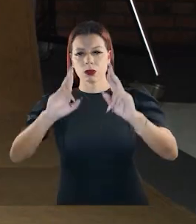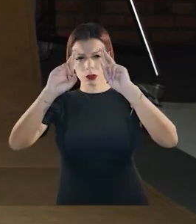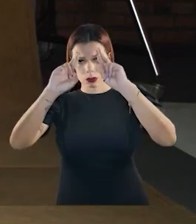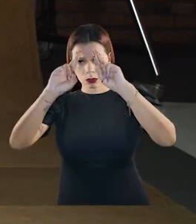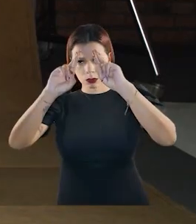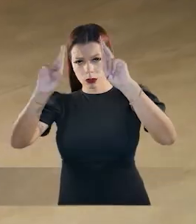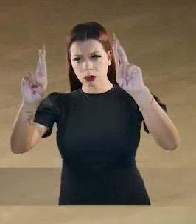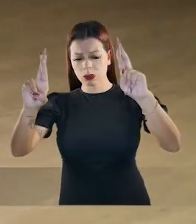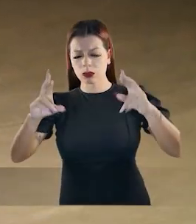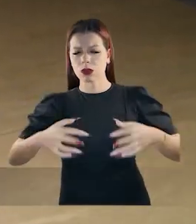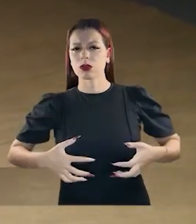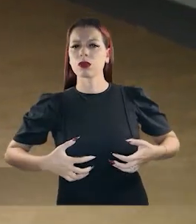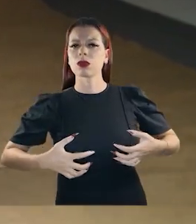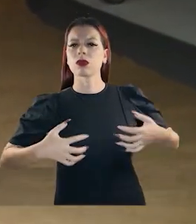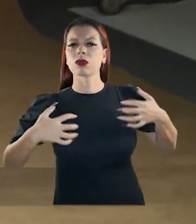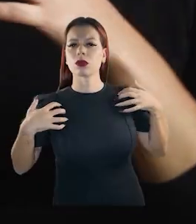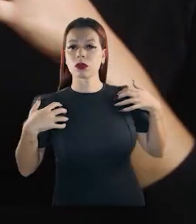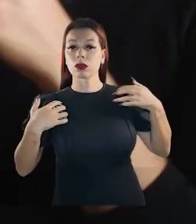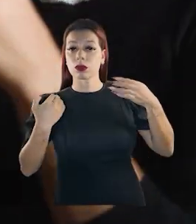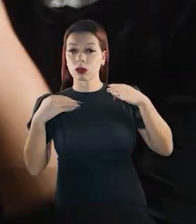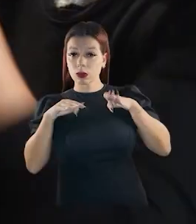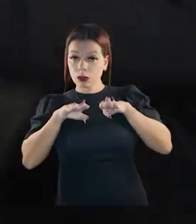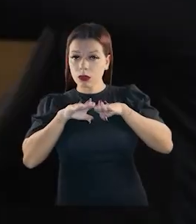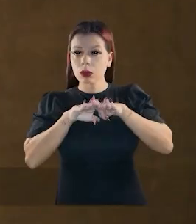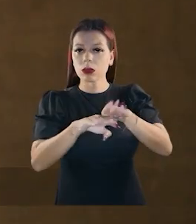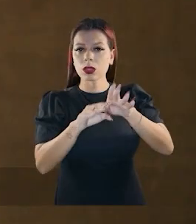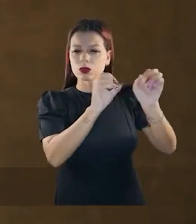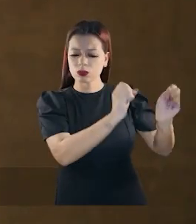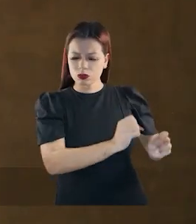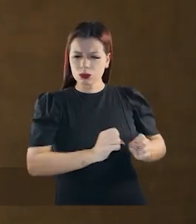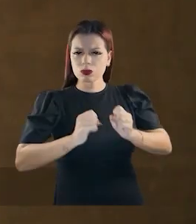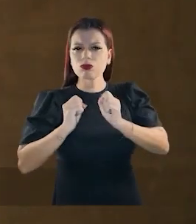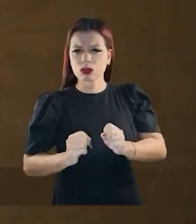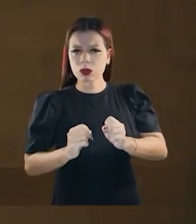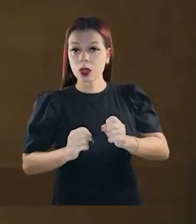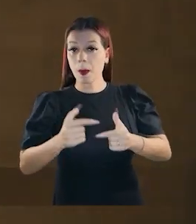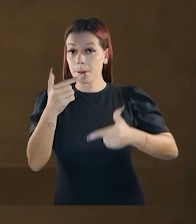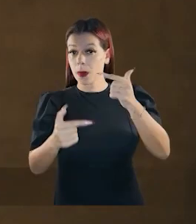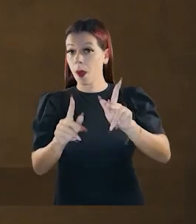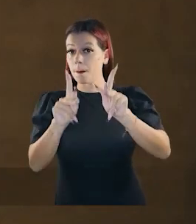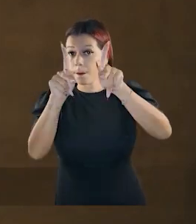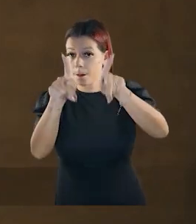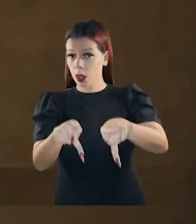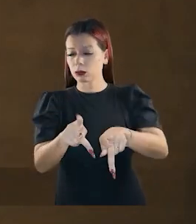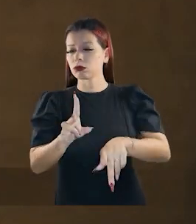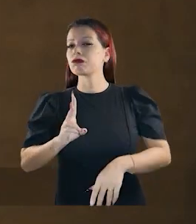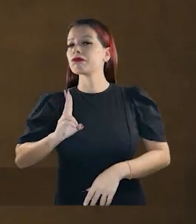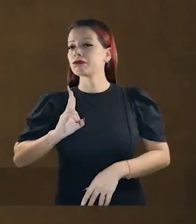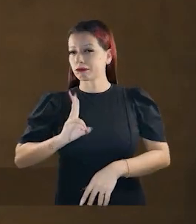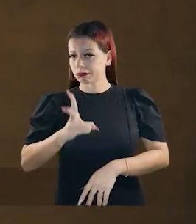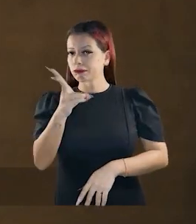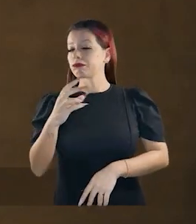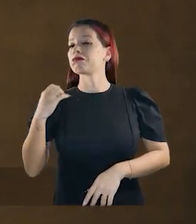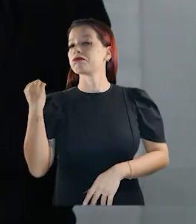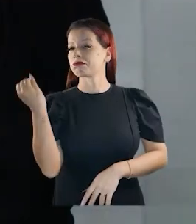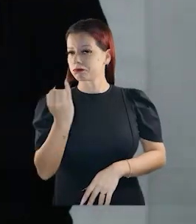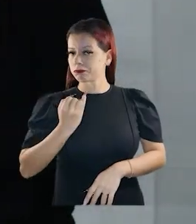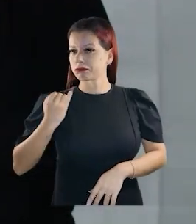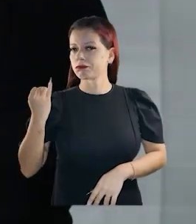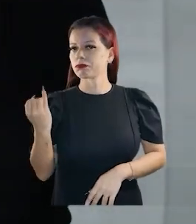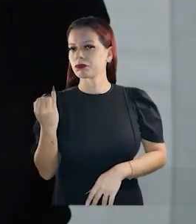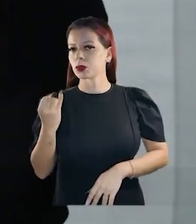Respeito, dignidade, equidade, empoderamento. As políticas públicas são instrumentos